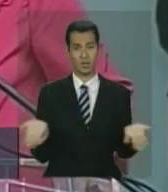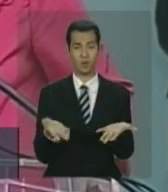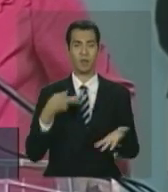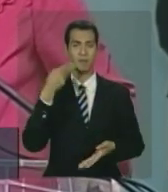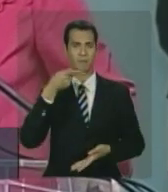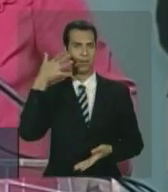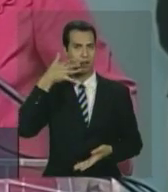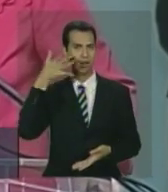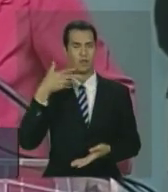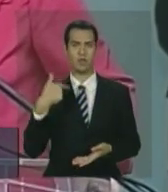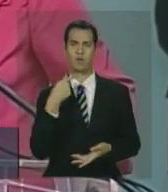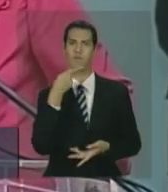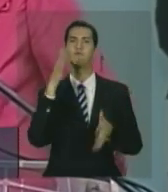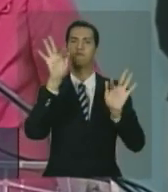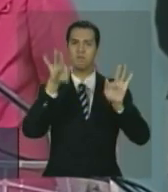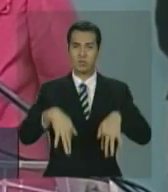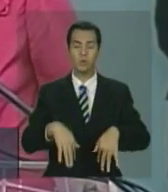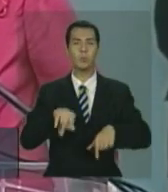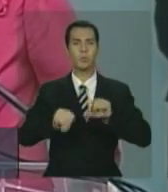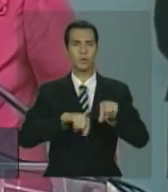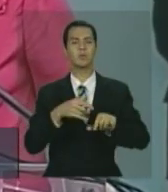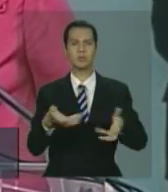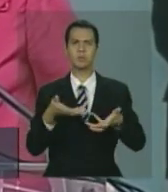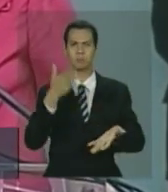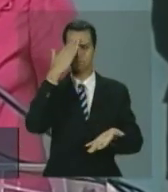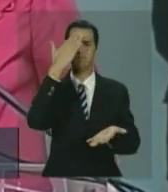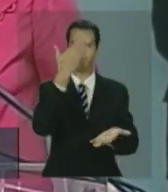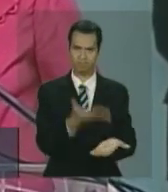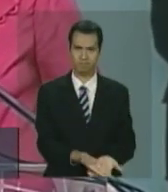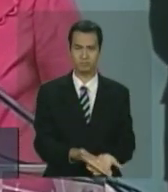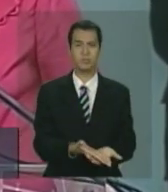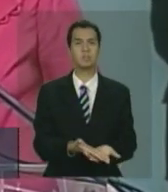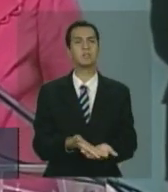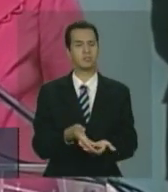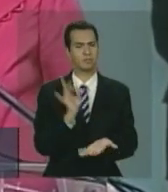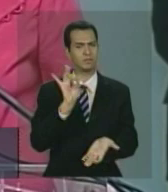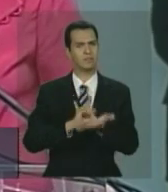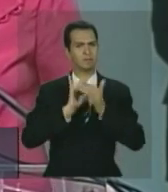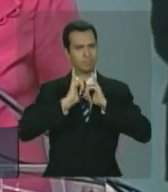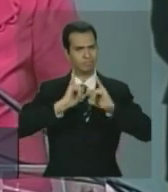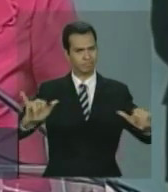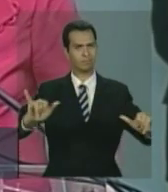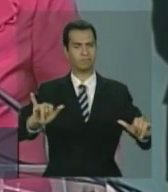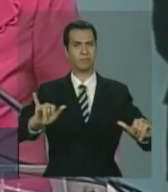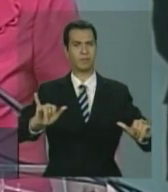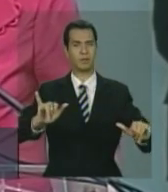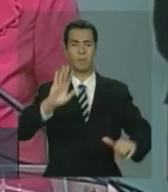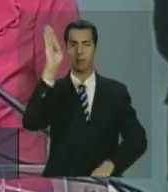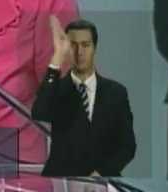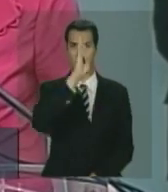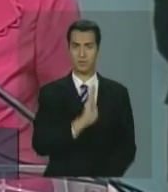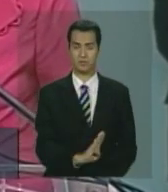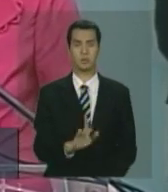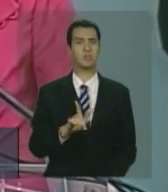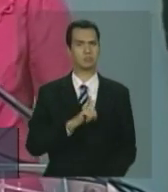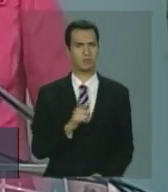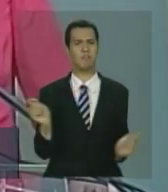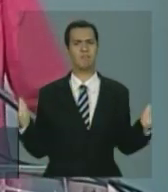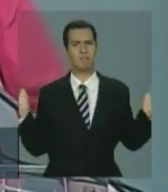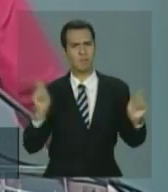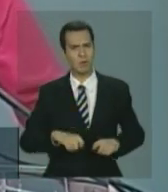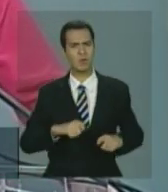e quero assegurar para vocês que o Brasil tem grande capacidade de